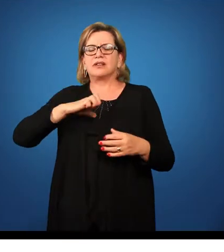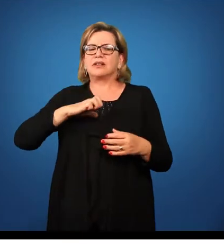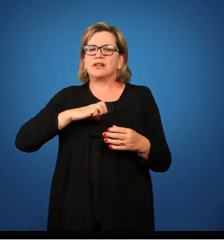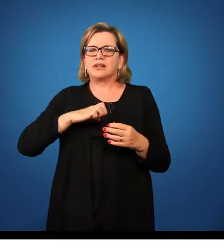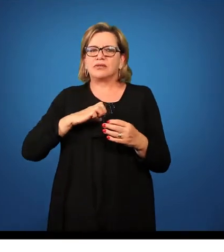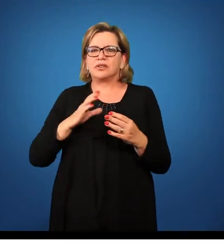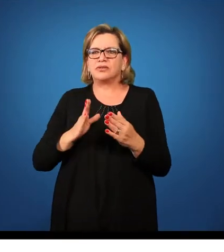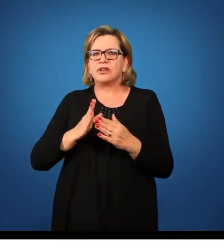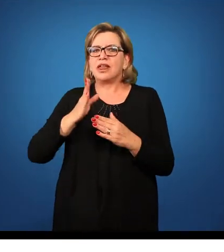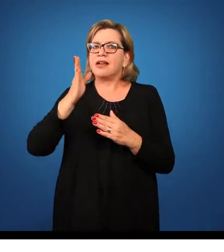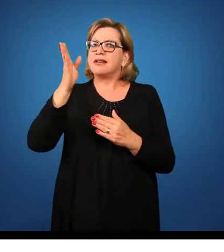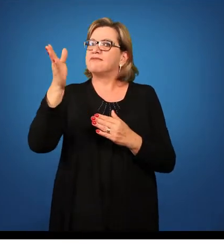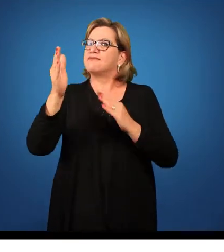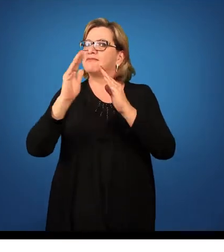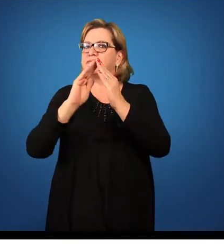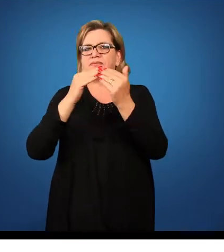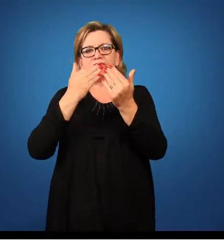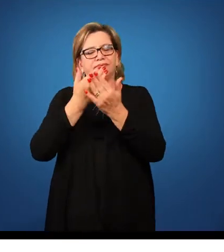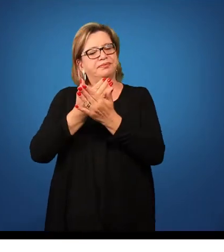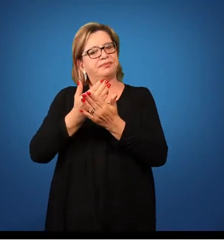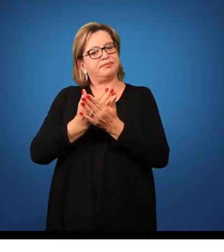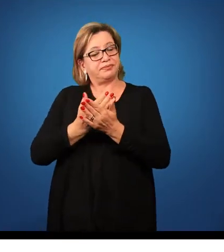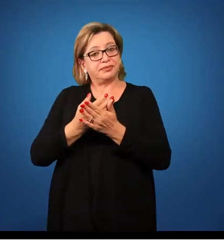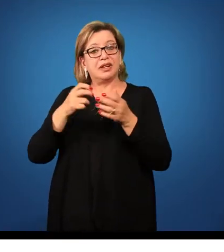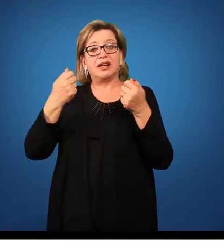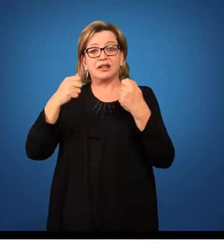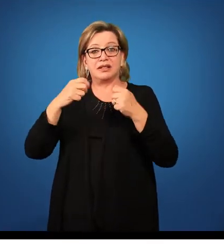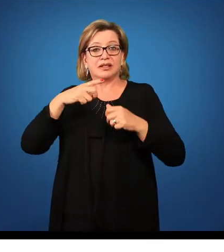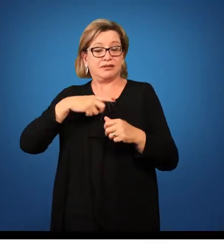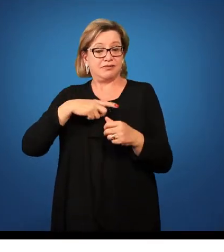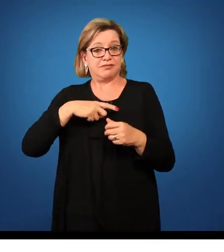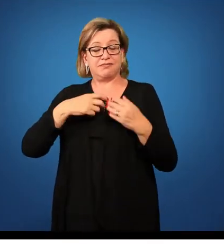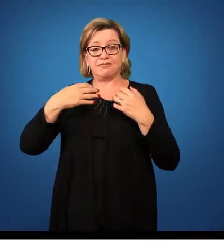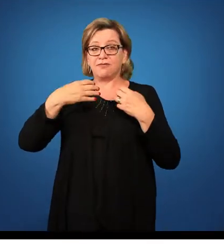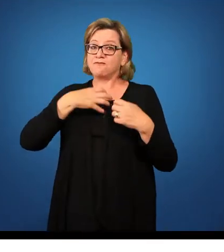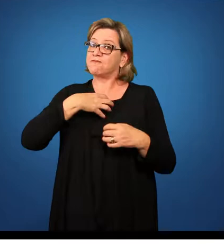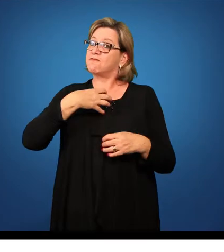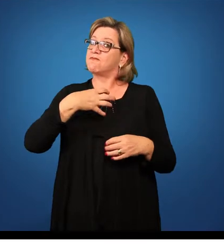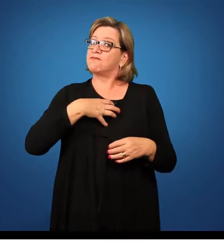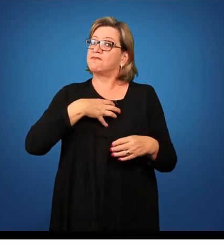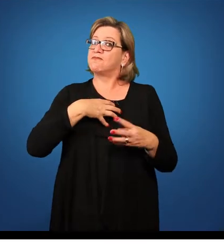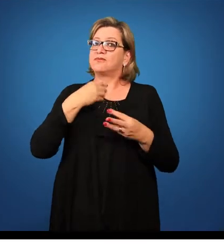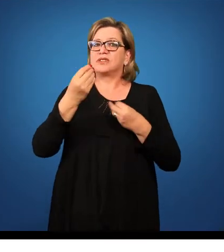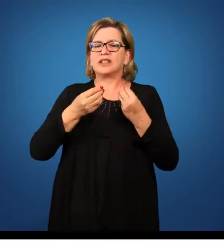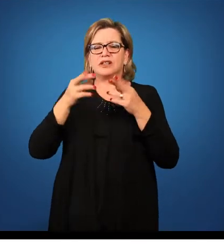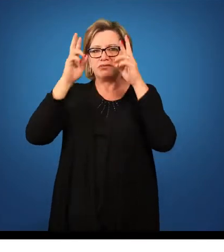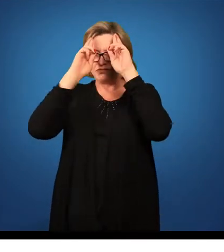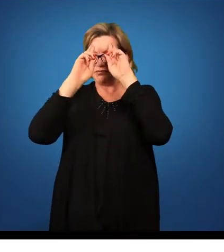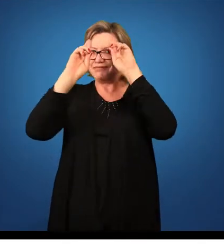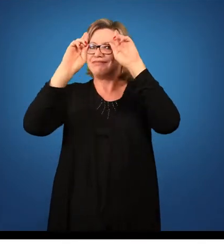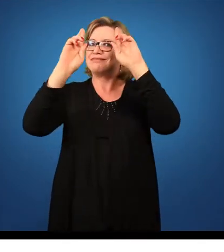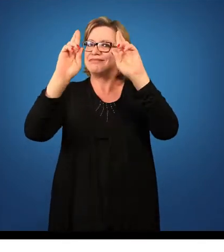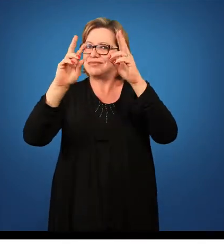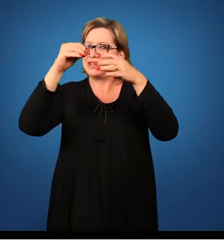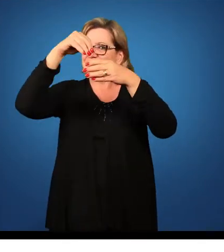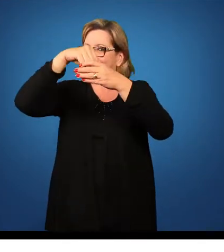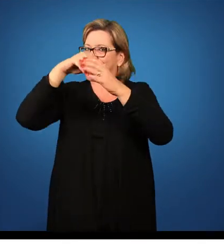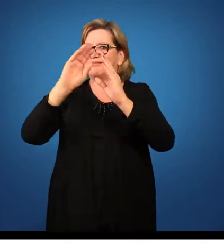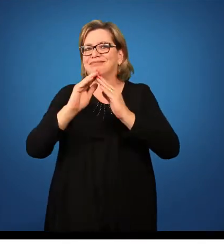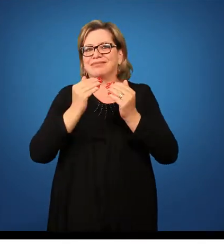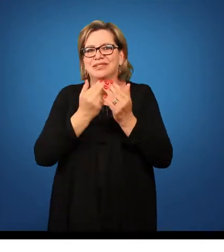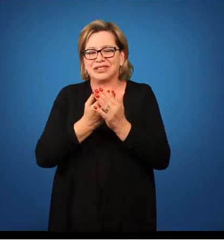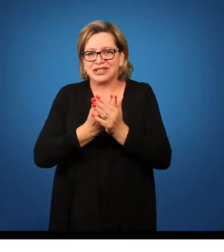você entra no ambiente escolar, você tem que ter uma posição de muito respeito nesse ambiente escolar.